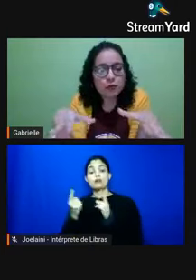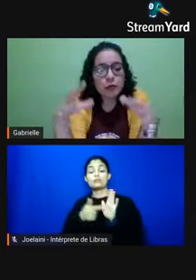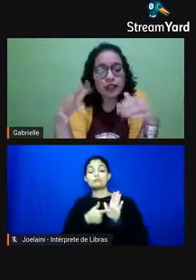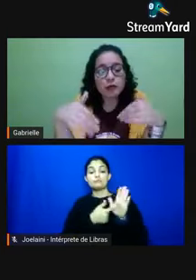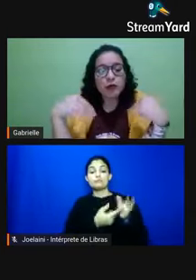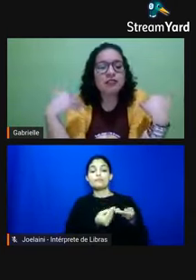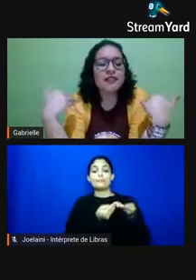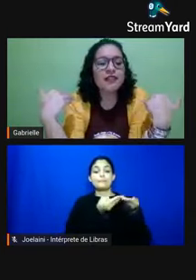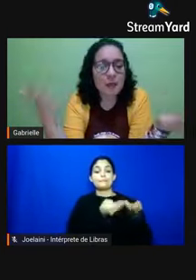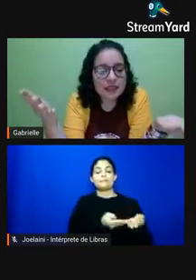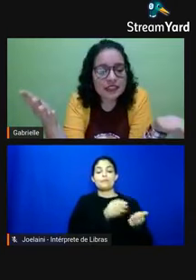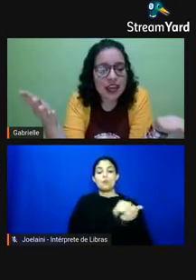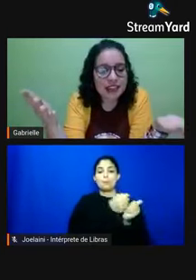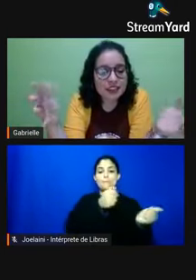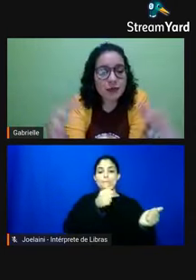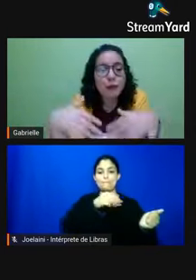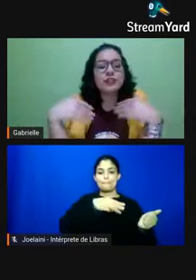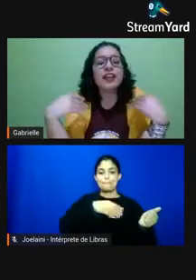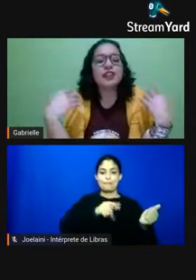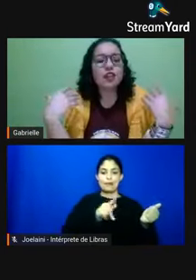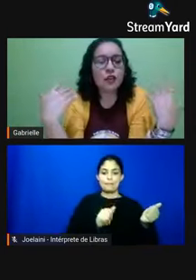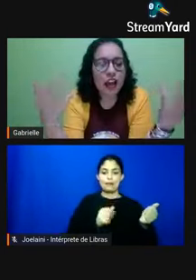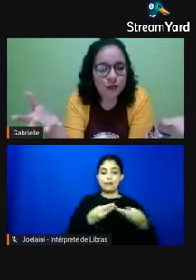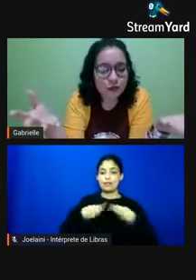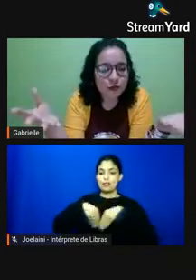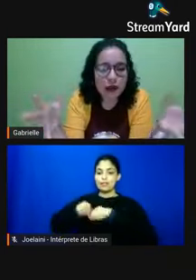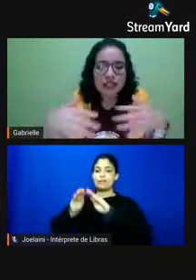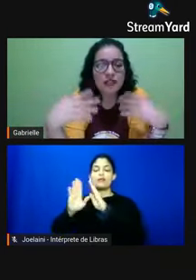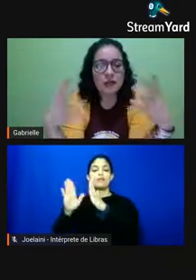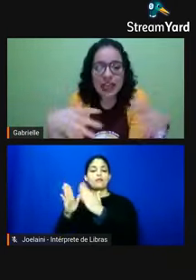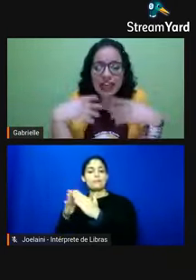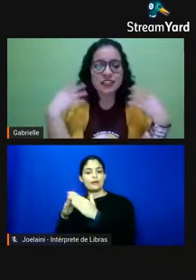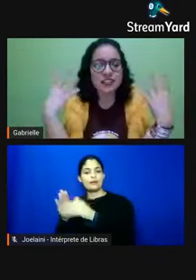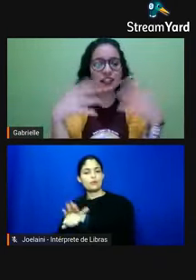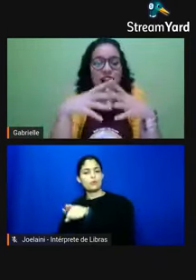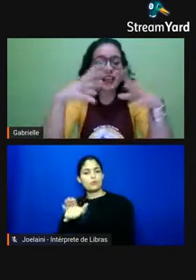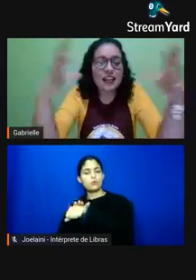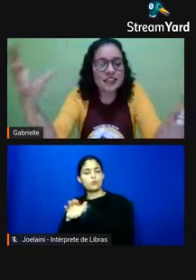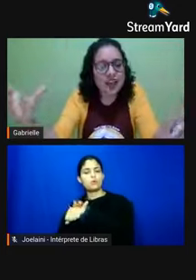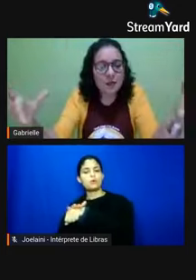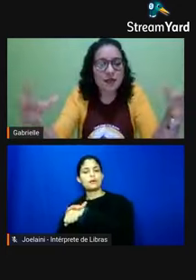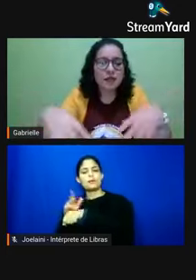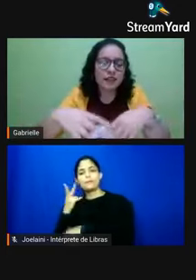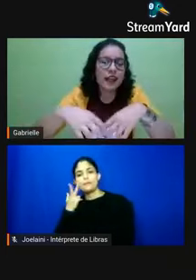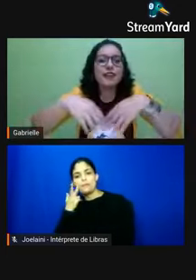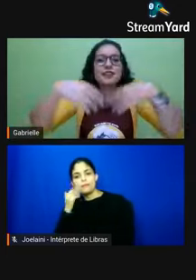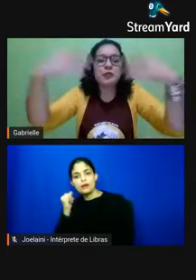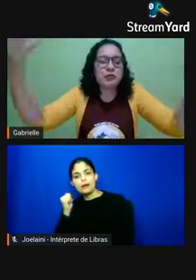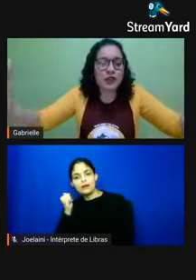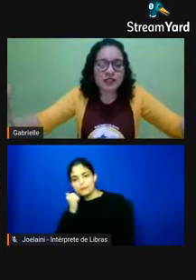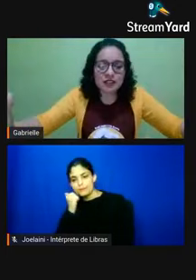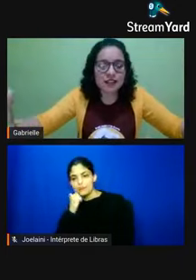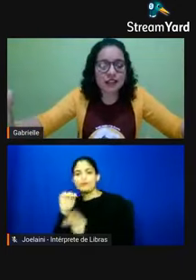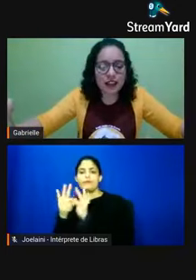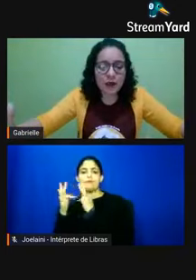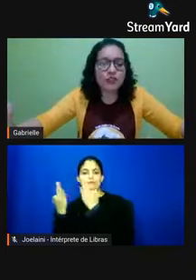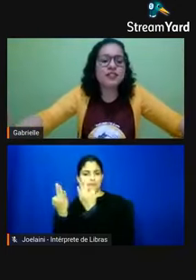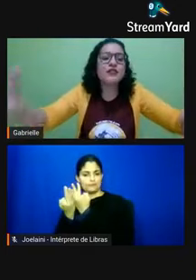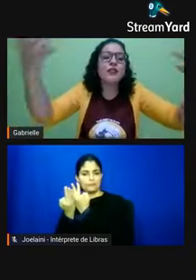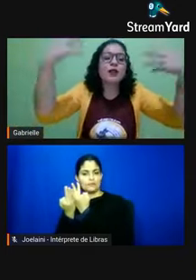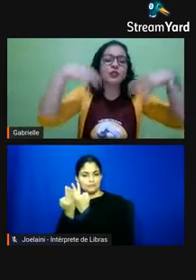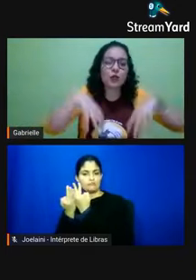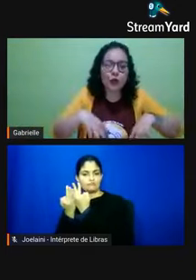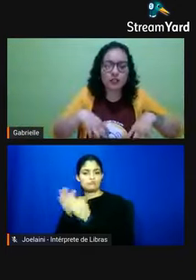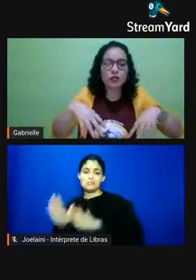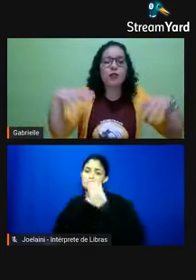os alunos para que eles possam levar para as casas para poder dialogar com seus pais familiares e quem sabe né essas pessoas deem